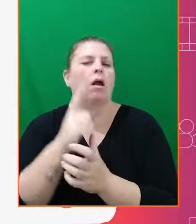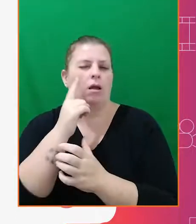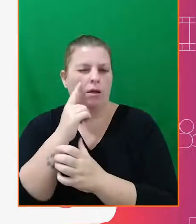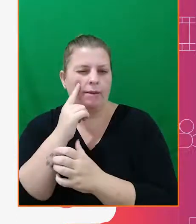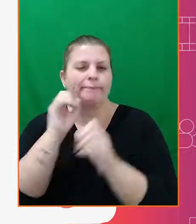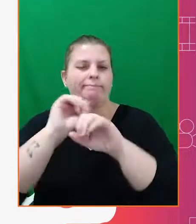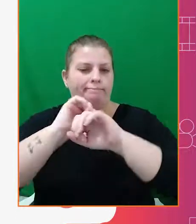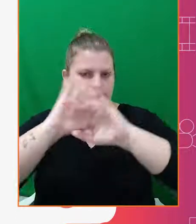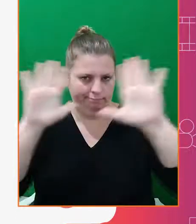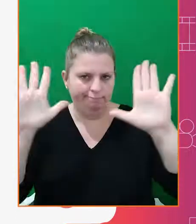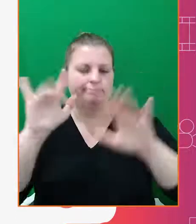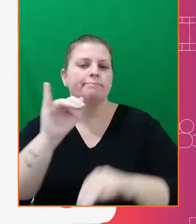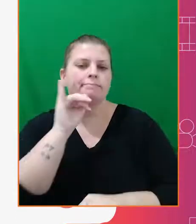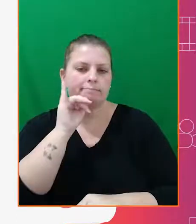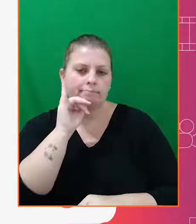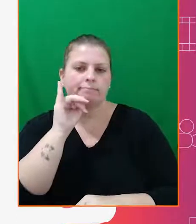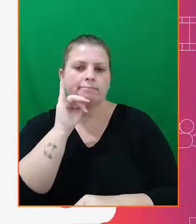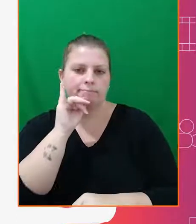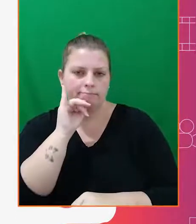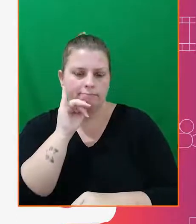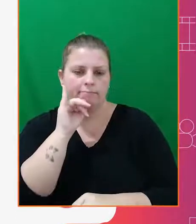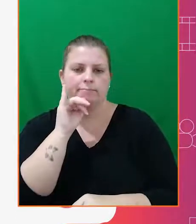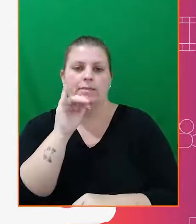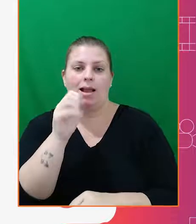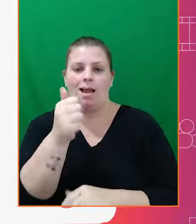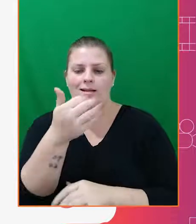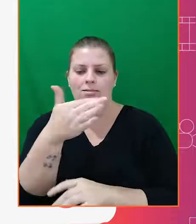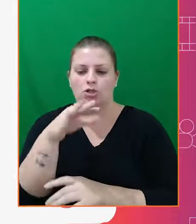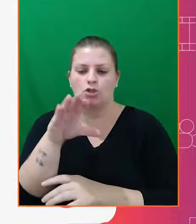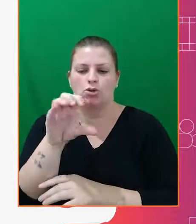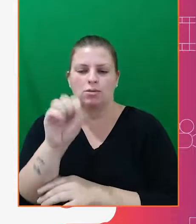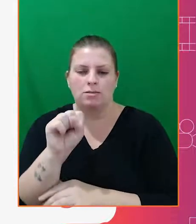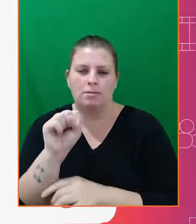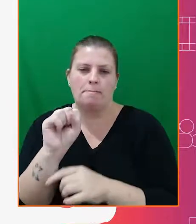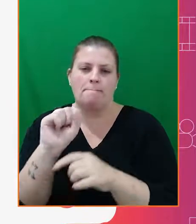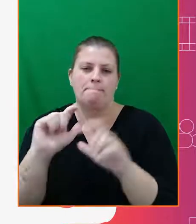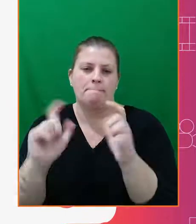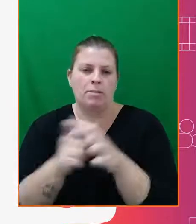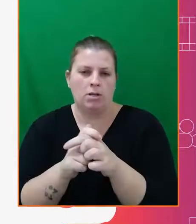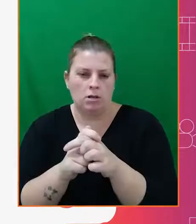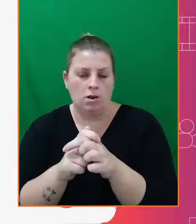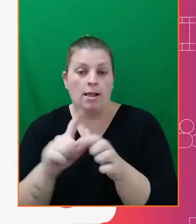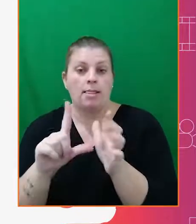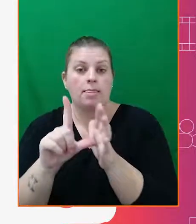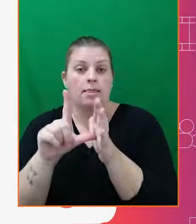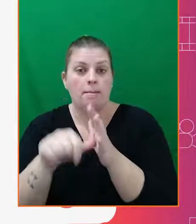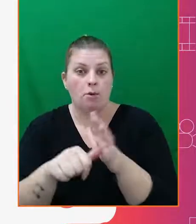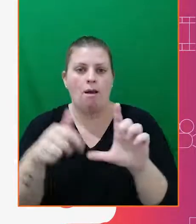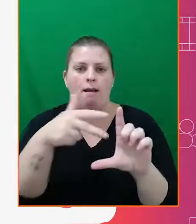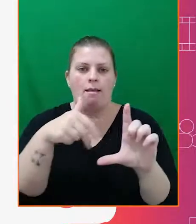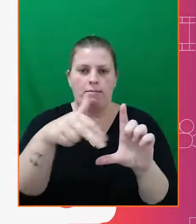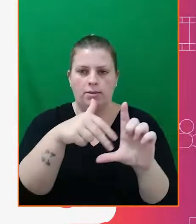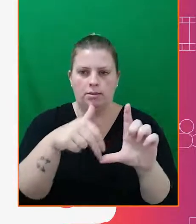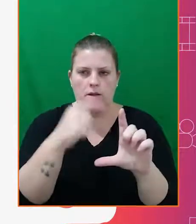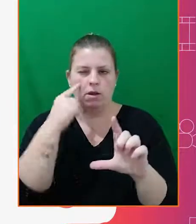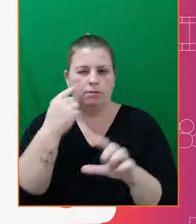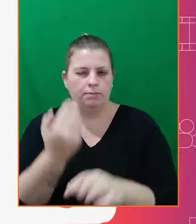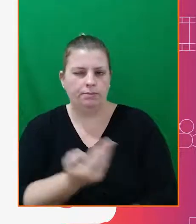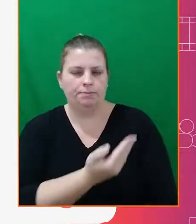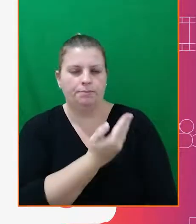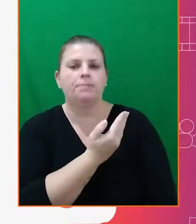Vamos ver um exemplo com ações menores e depois vamos para uma sequência de animação.